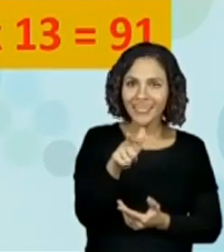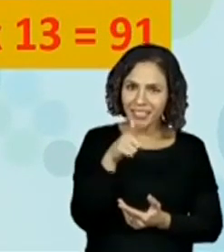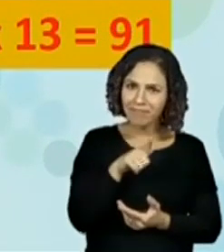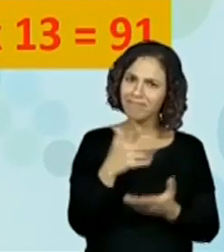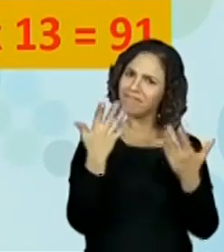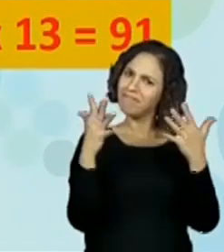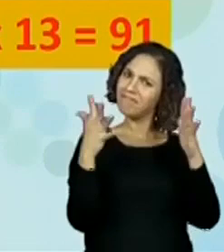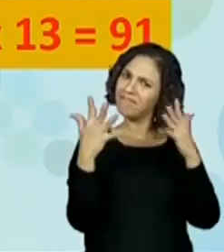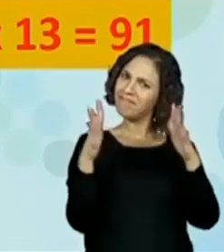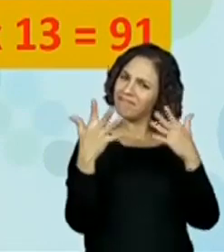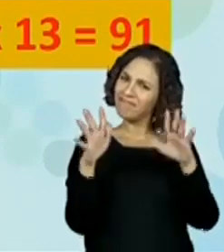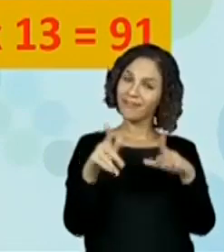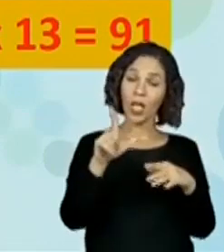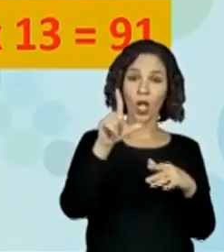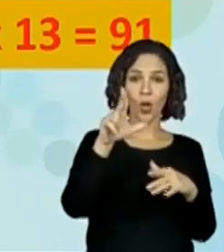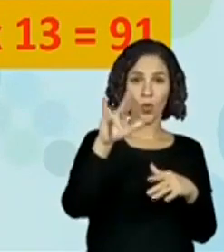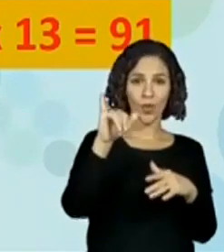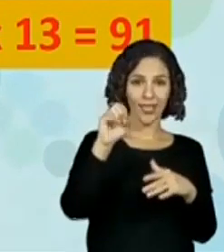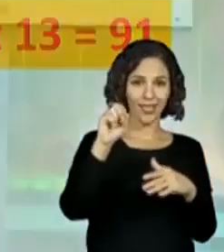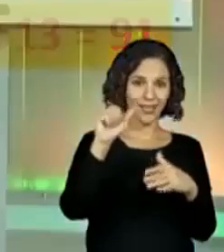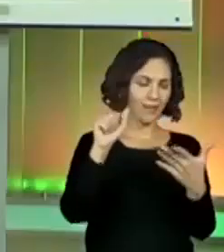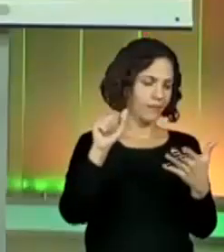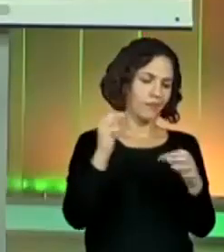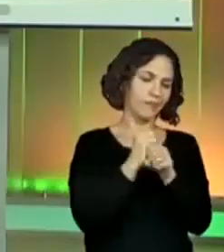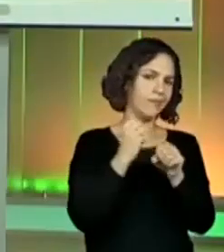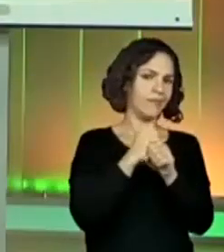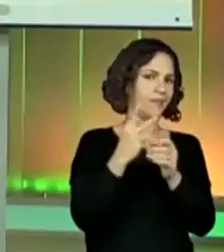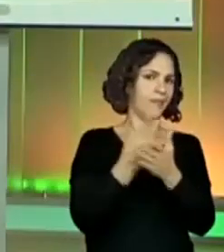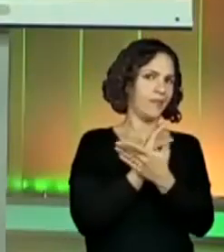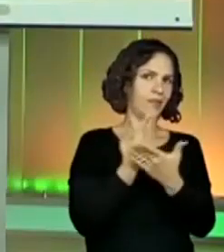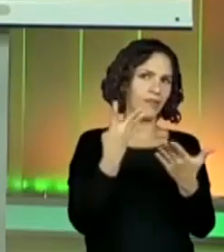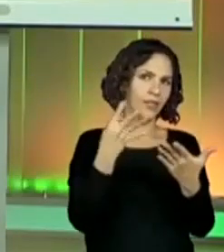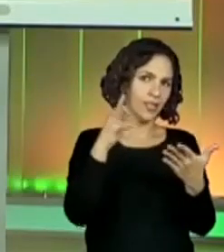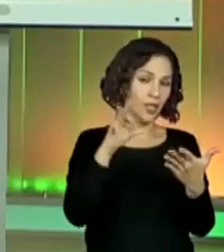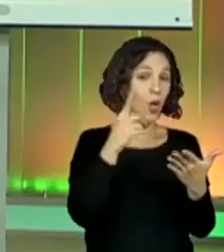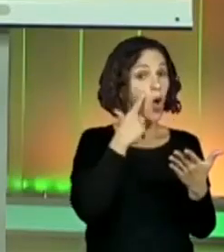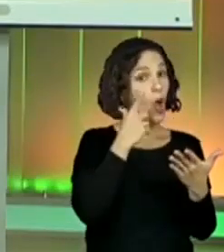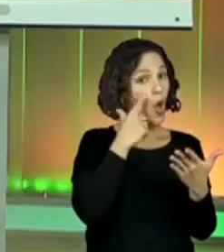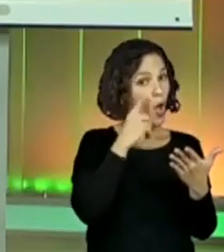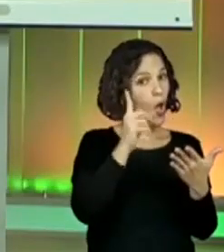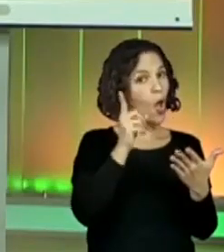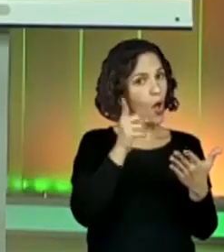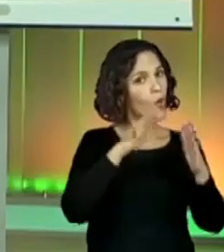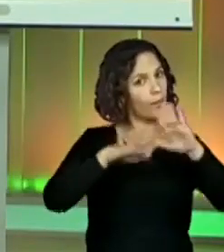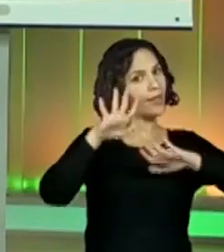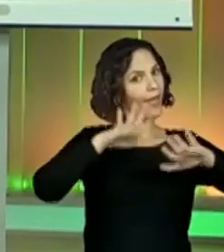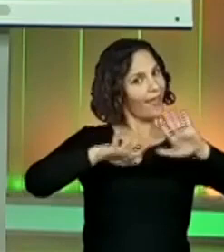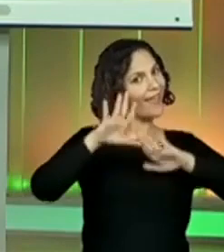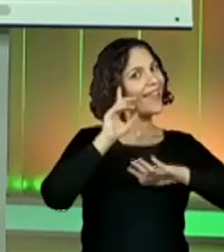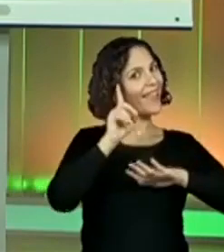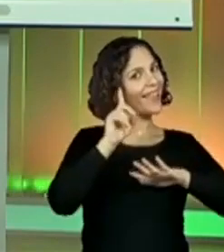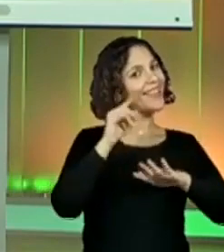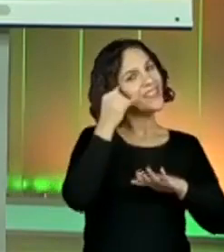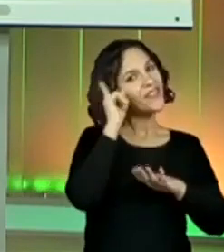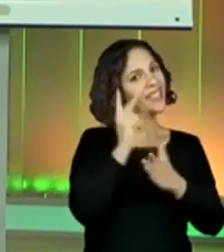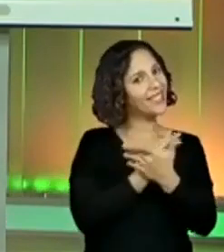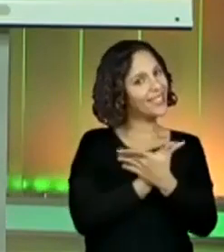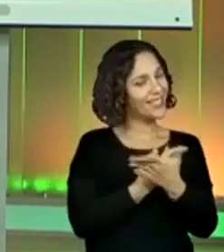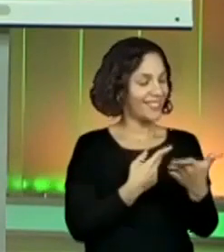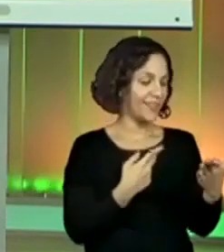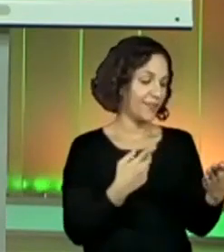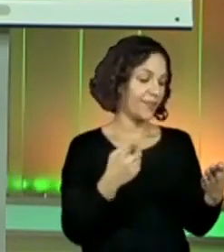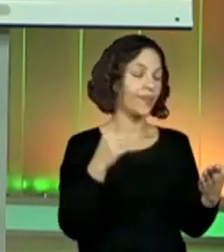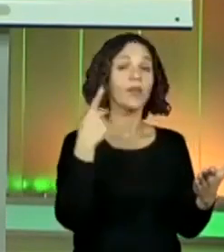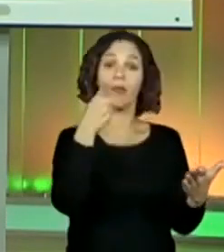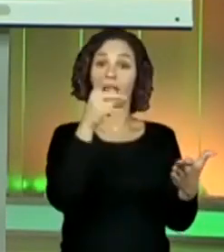a Luísa falou que são quarenta e nove. Ela deve ter errado uma continha. Ó, Luísa, presta atenção, toma bastante cuidado, tá bom? Porque, olha só, o